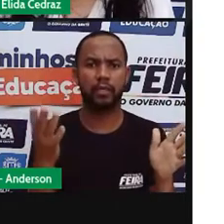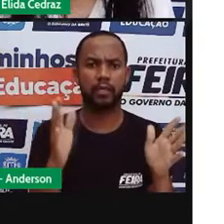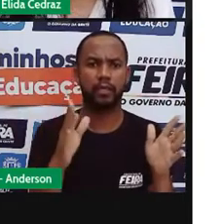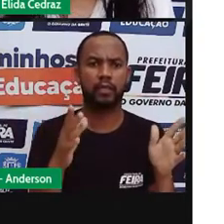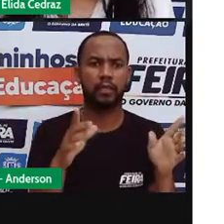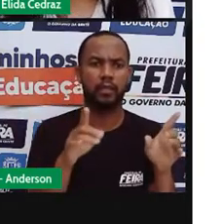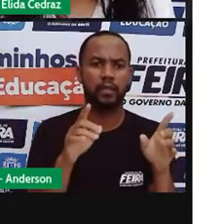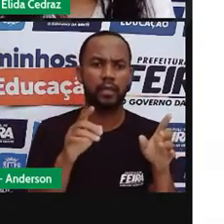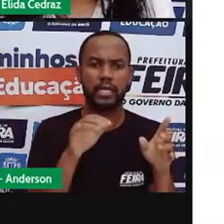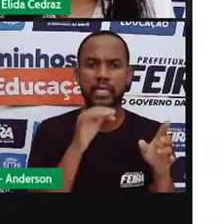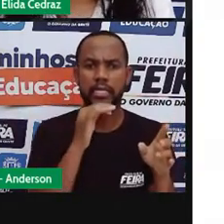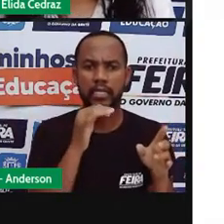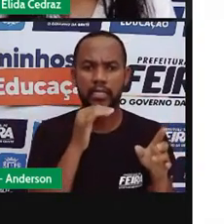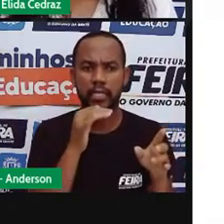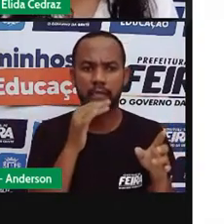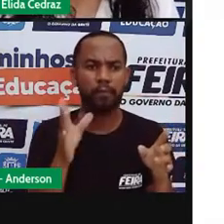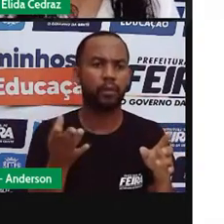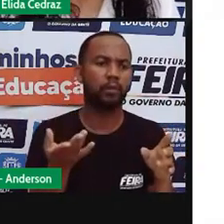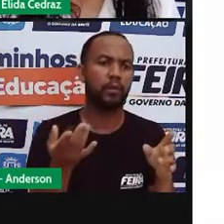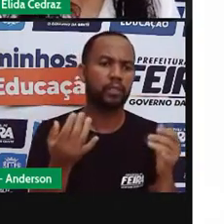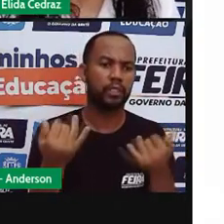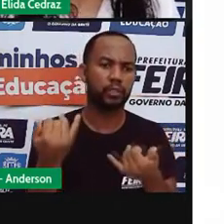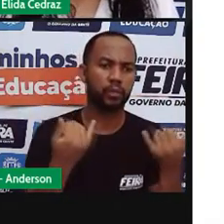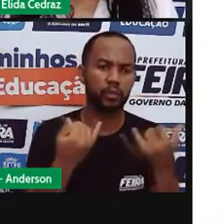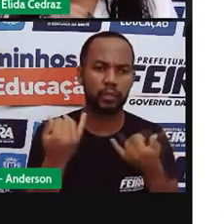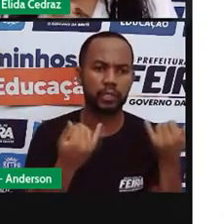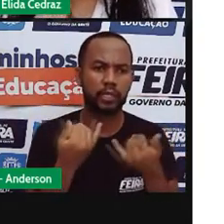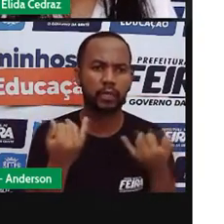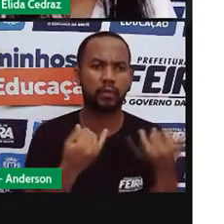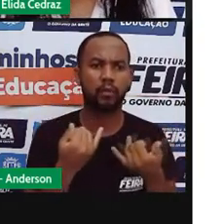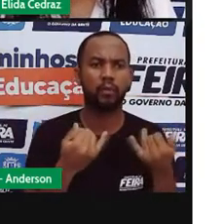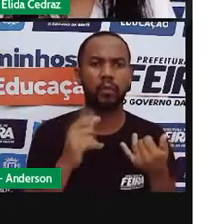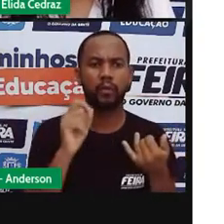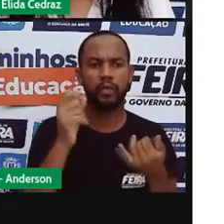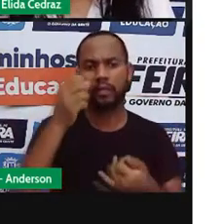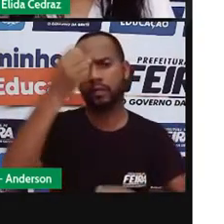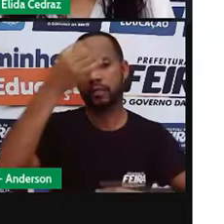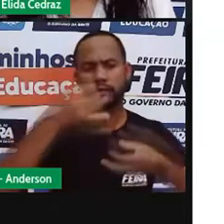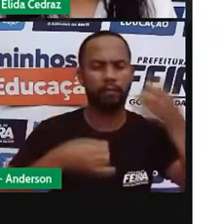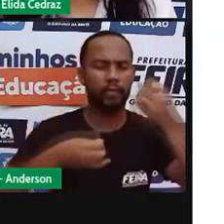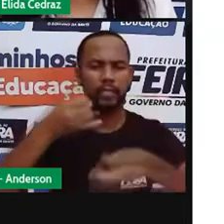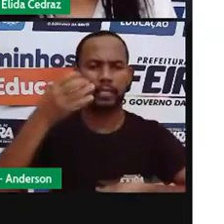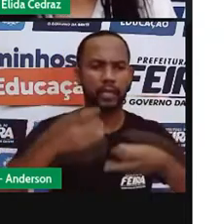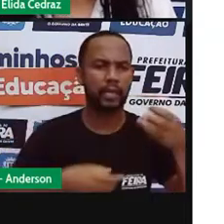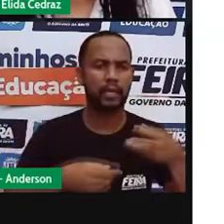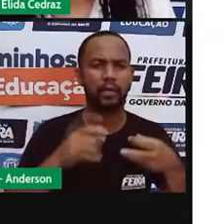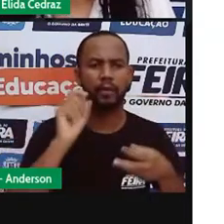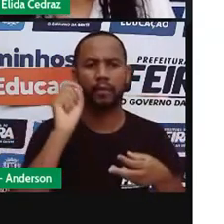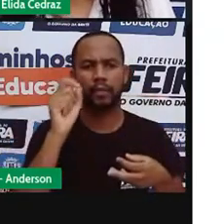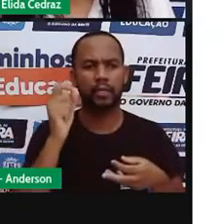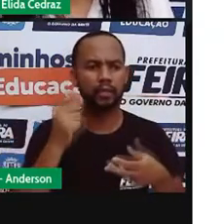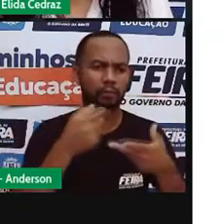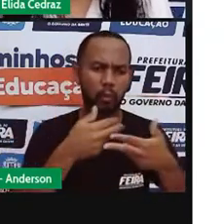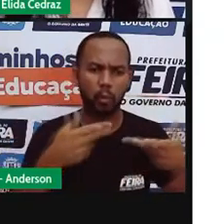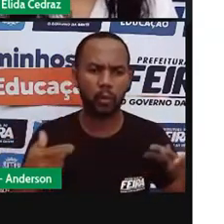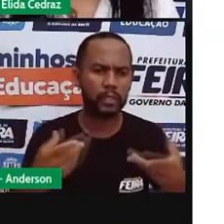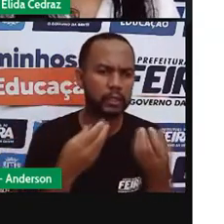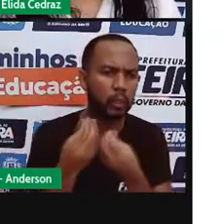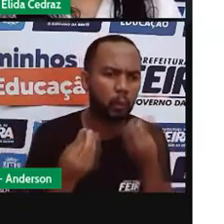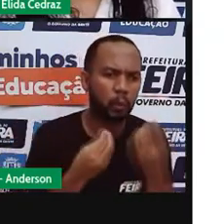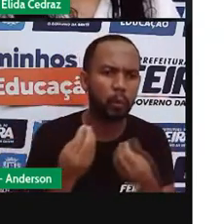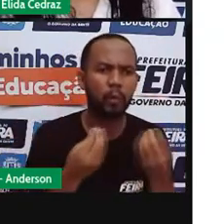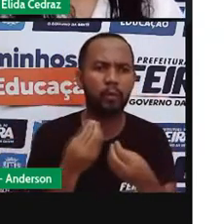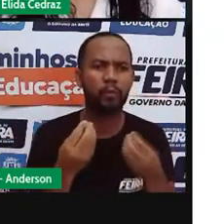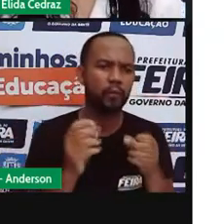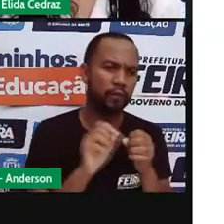algo. A instrução, ela é destinada a explicar alguma coisa. Para